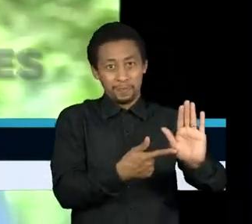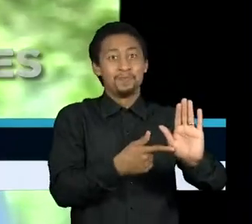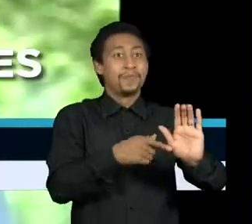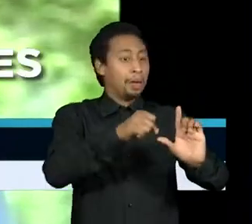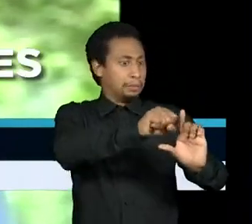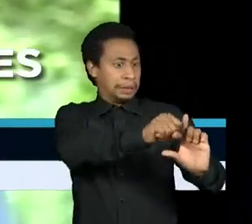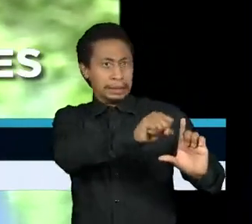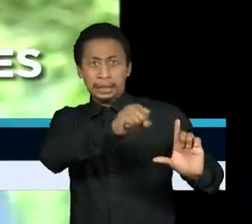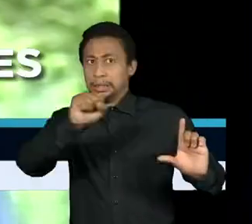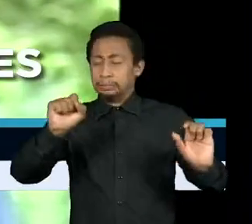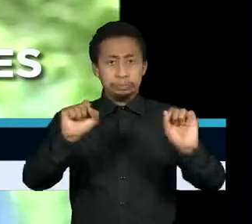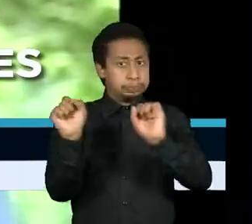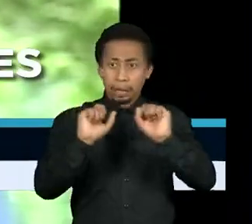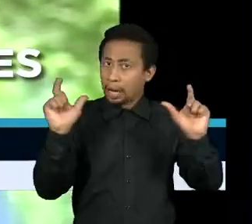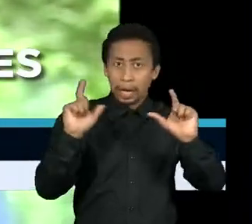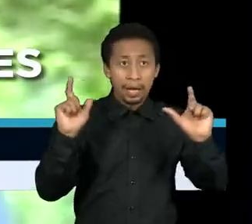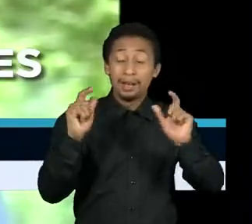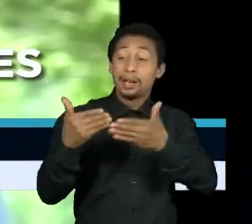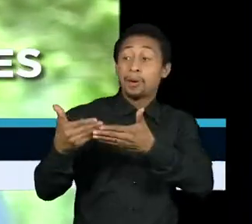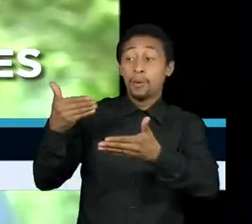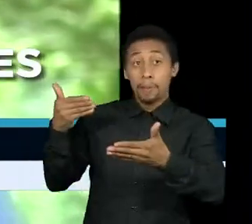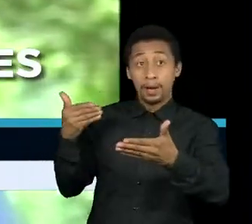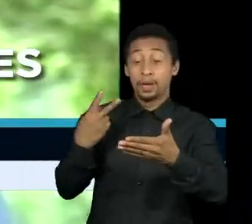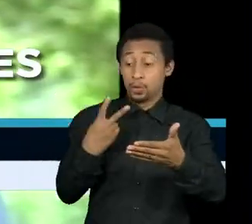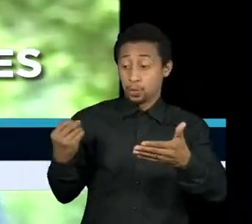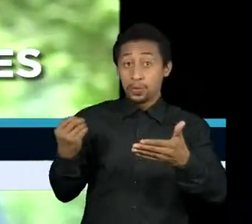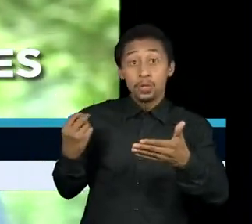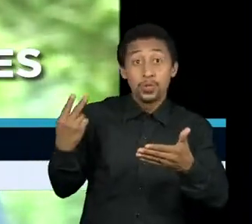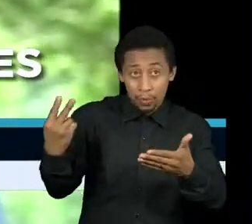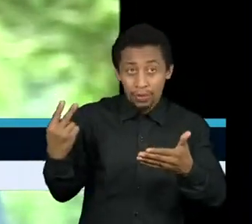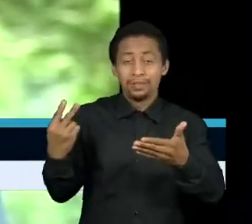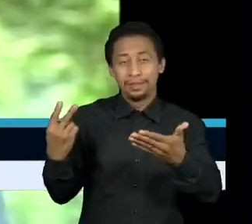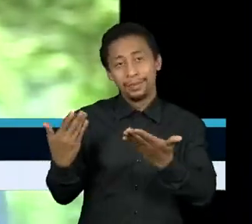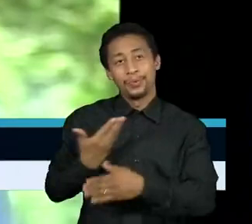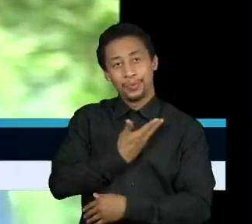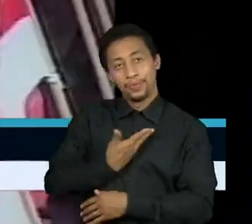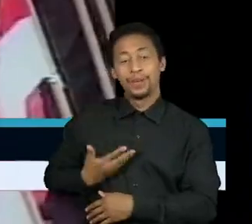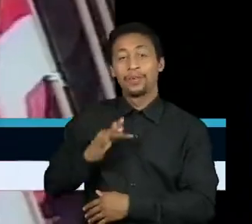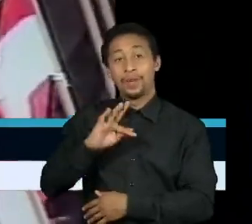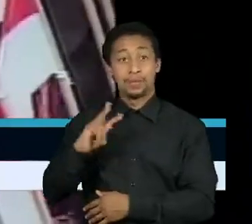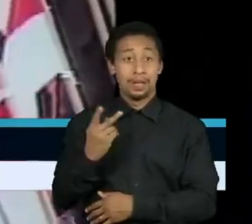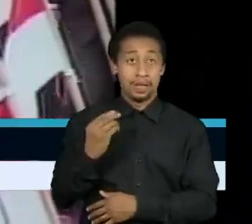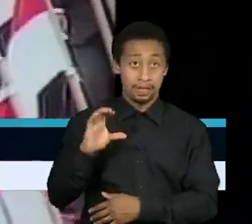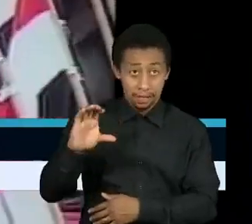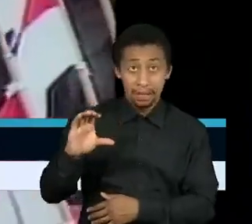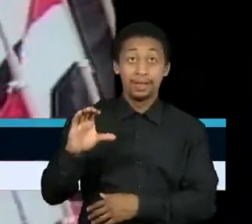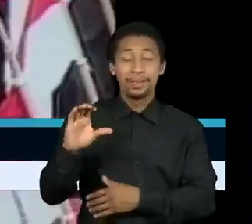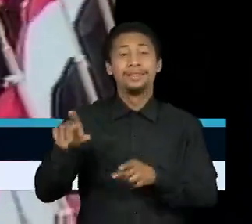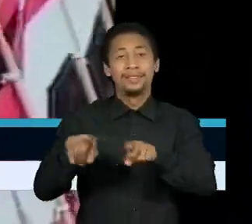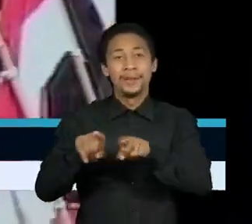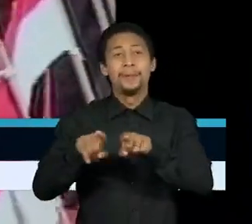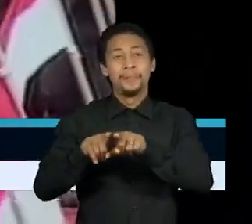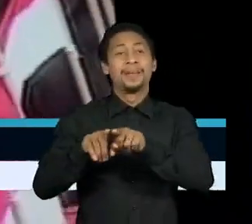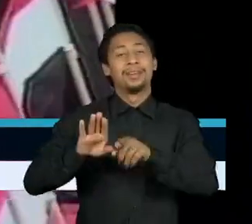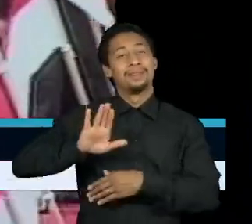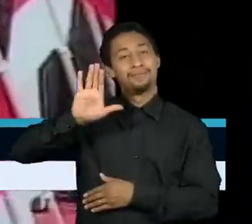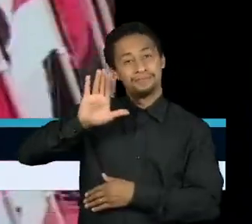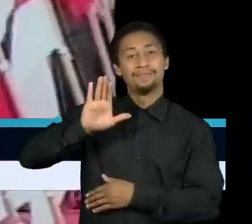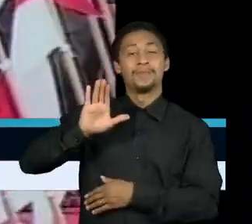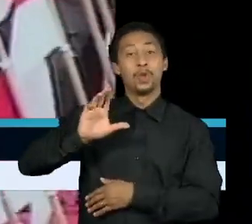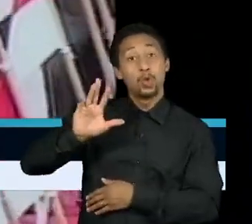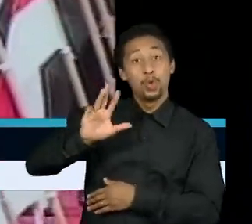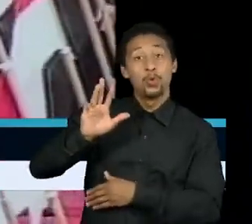desde o fim de 2002, no governo Fernando Henrique Cardoso, em meio à eleição do ex-presidente Luiz Inácio Lula da Silva.